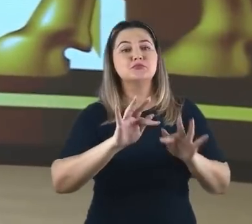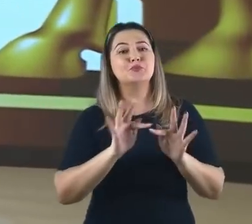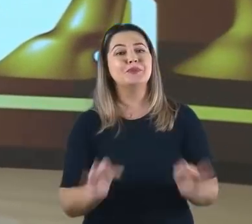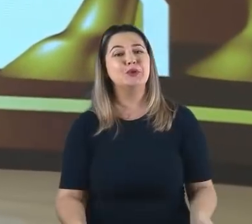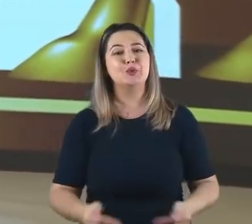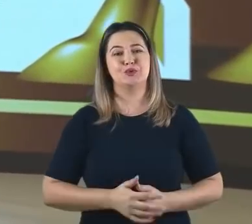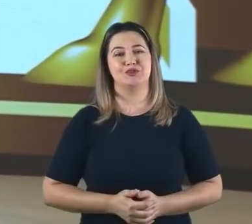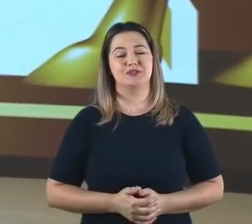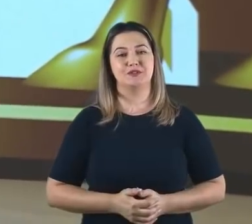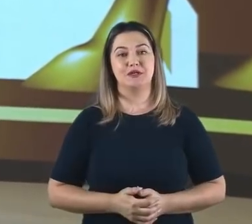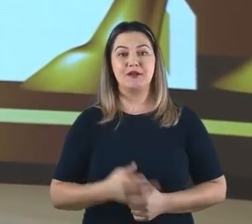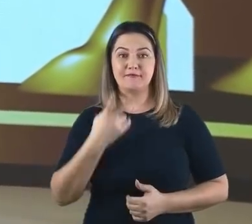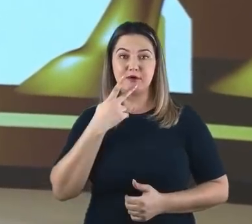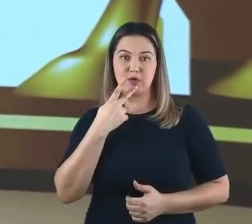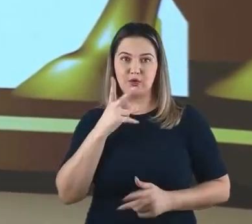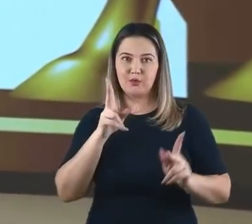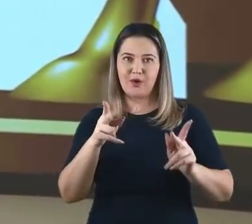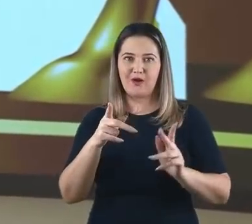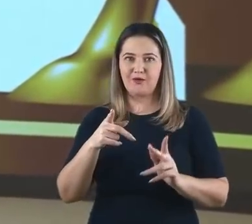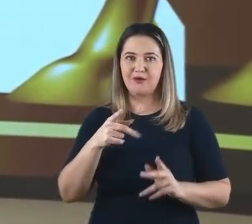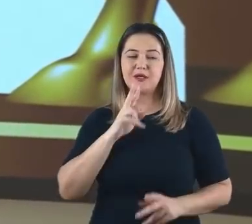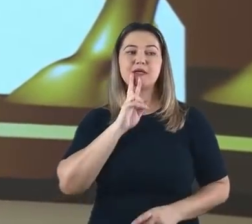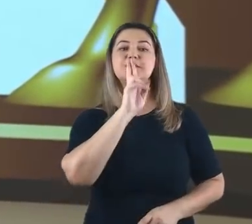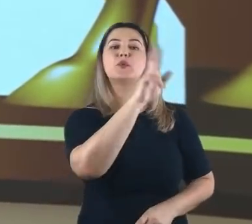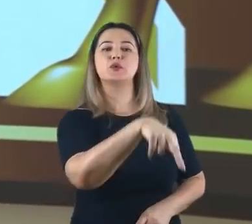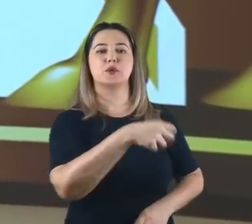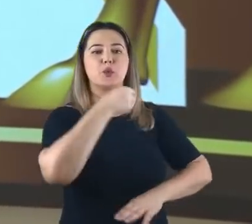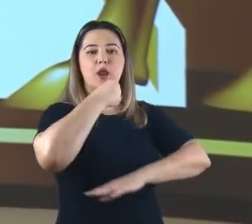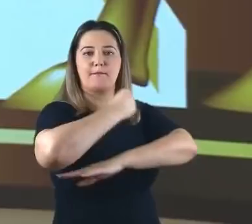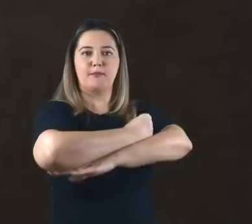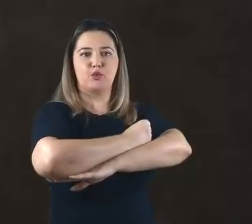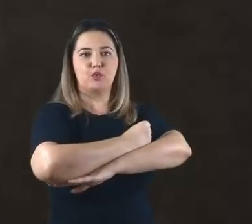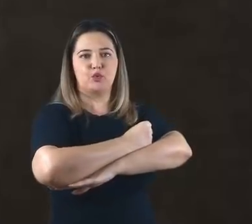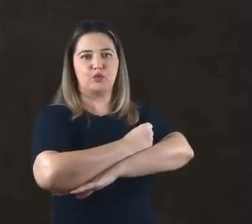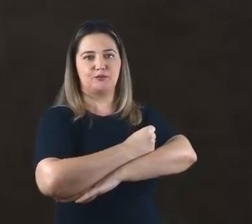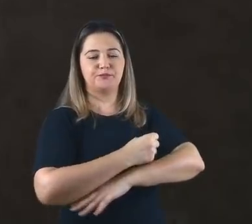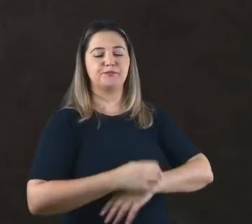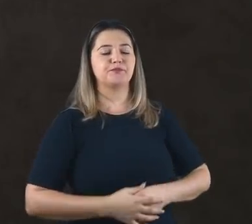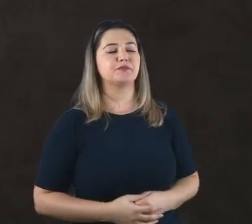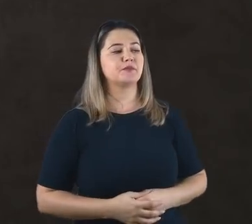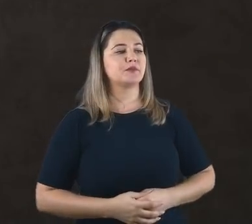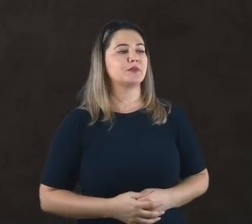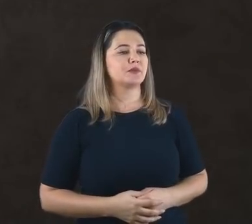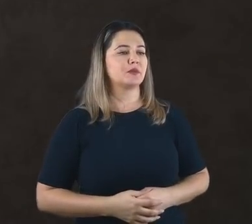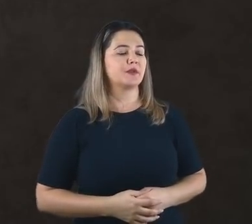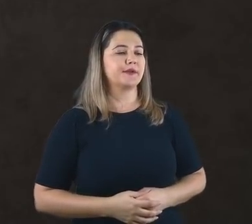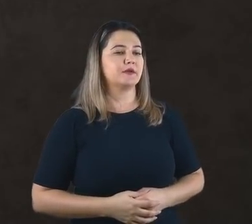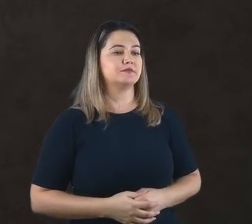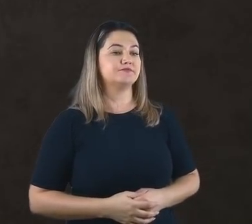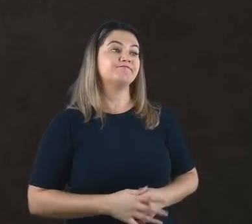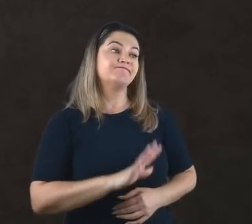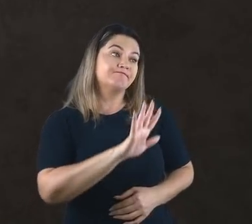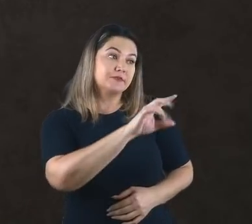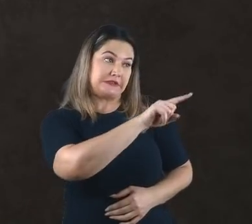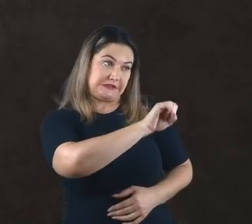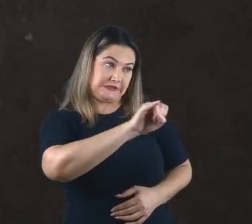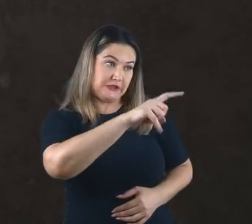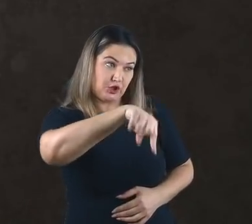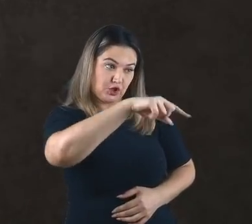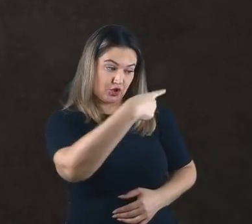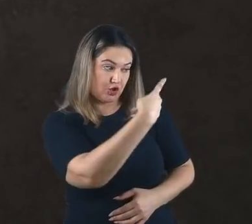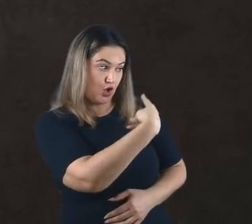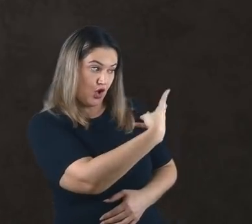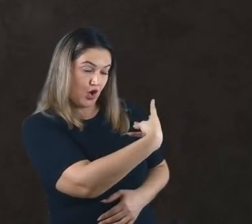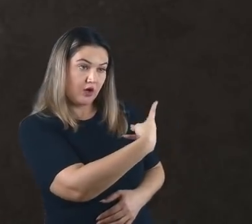interessante para o rei Nabucodonosor veja não houve nenhuma arrogância espiritual ali eles disseram se formos atirados na fornalha em